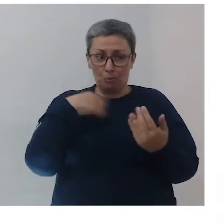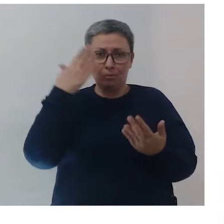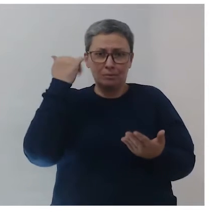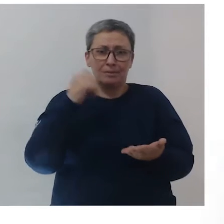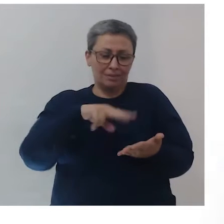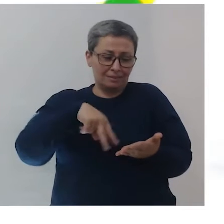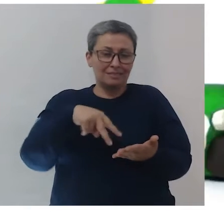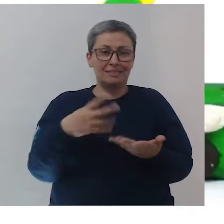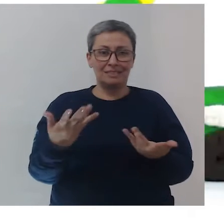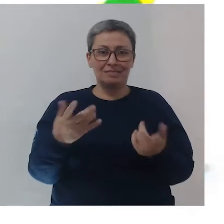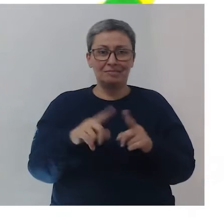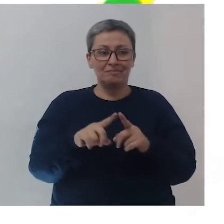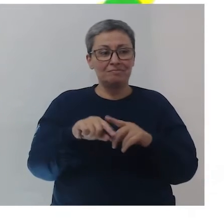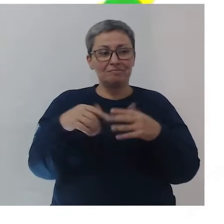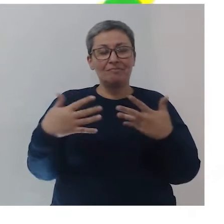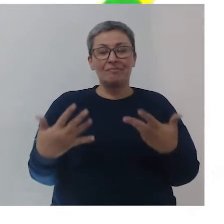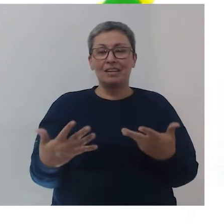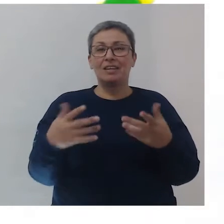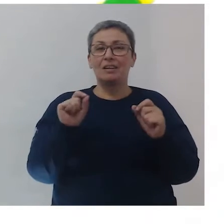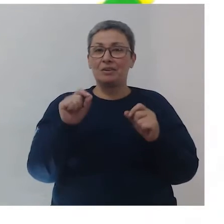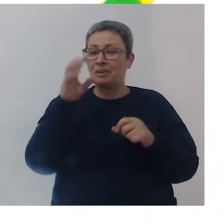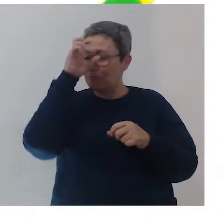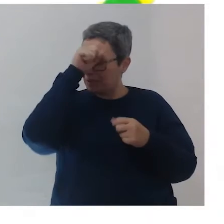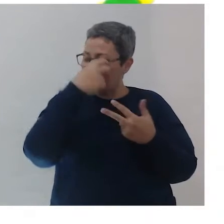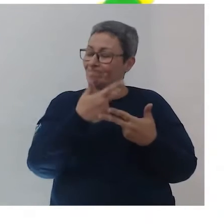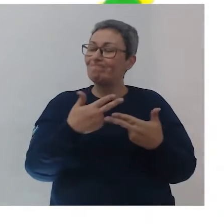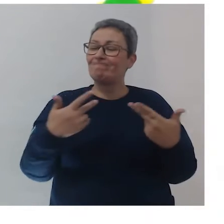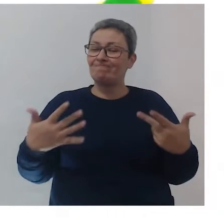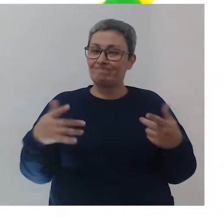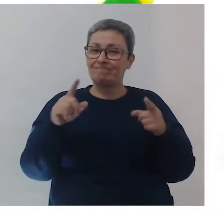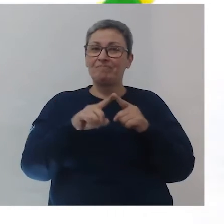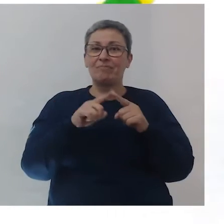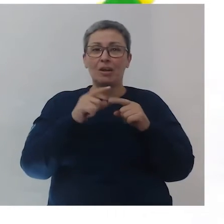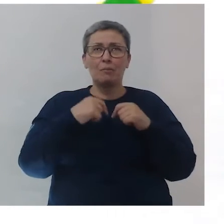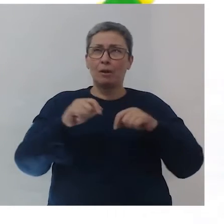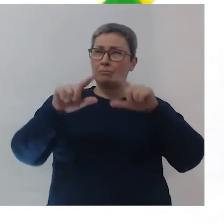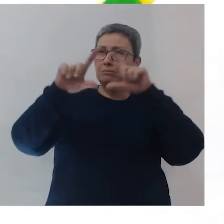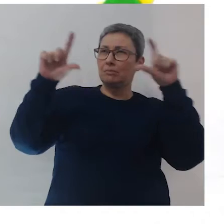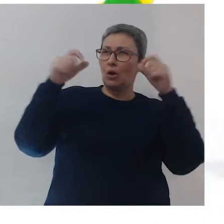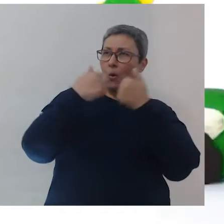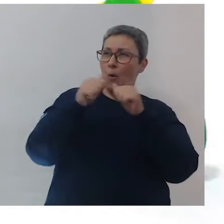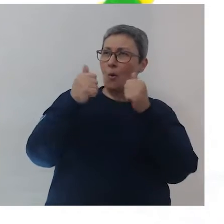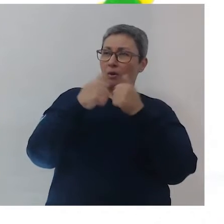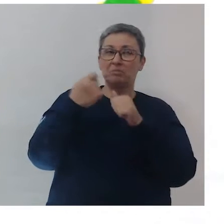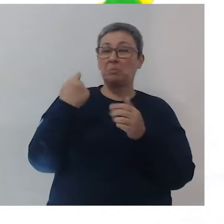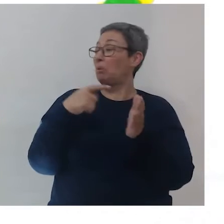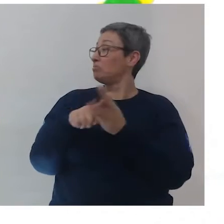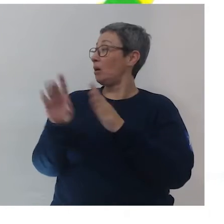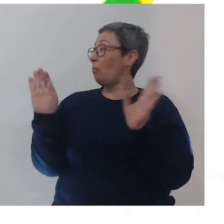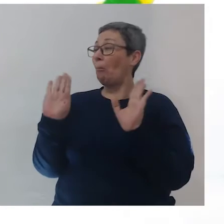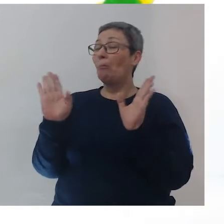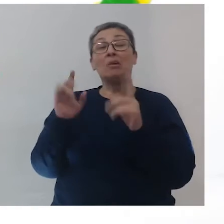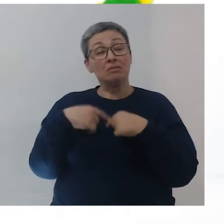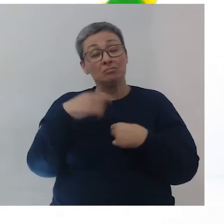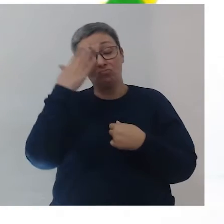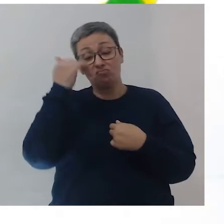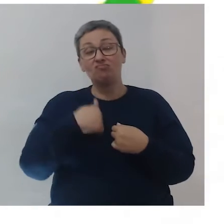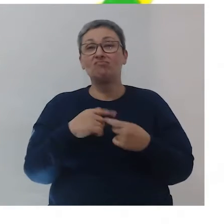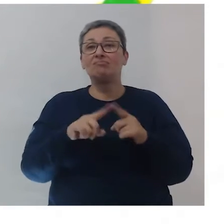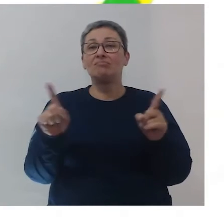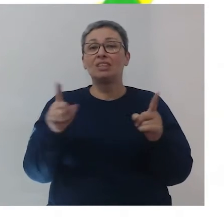a Bíblia. Então, eu aprendi muita coisa, eu gostei de ler praga de ônibus. Não precisa de perguntar pra ninguém, né?